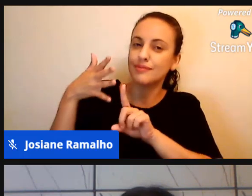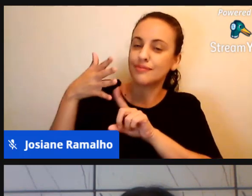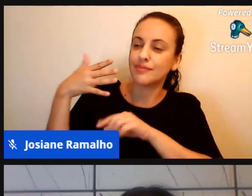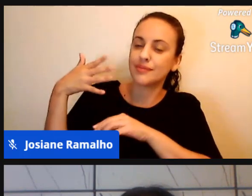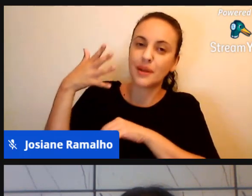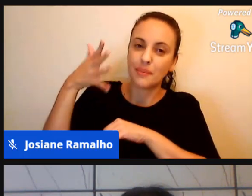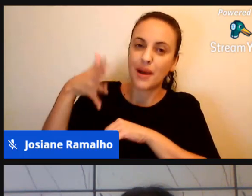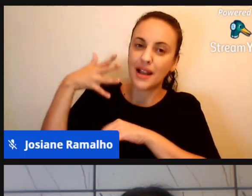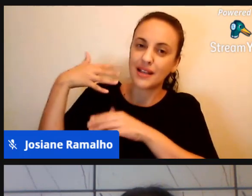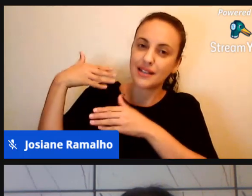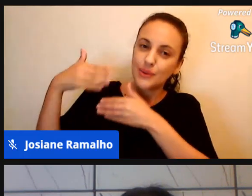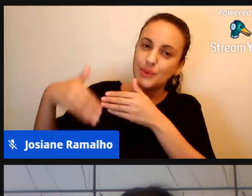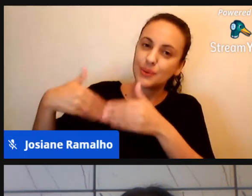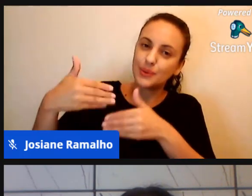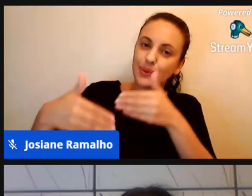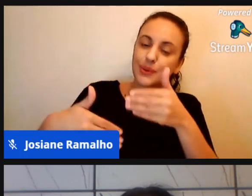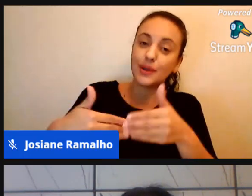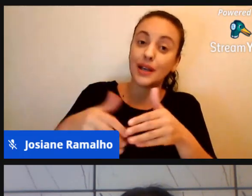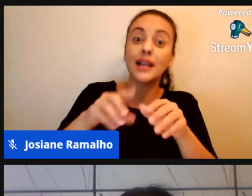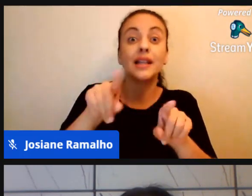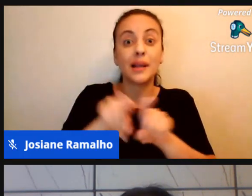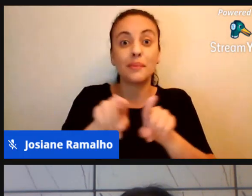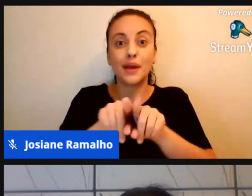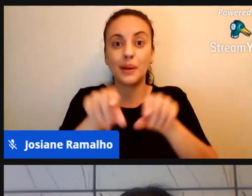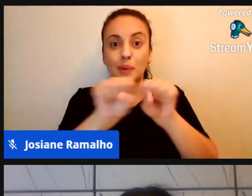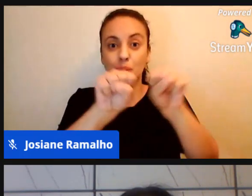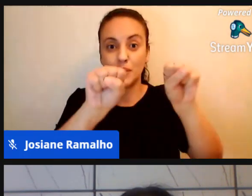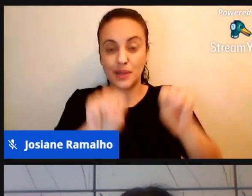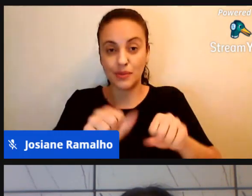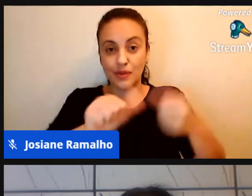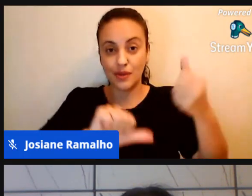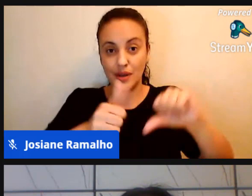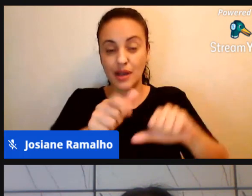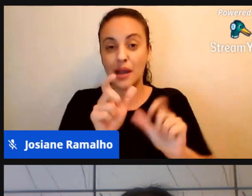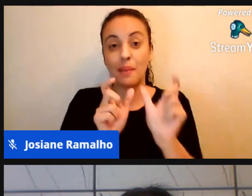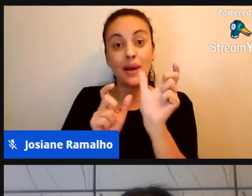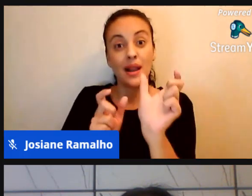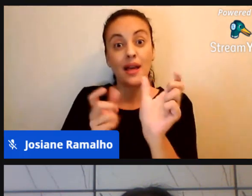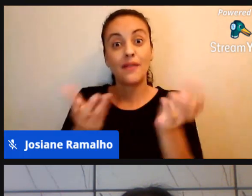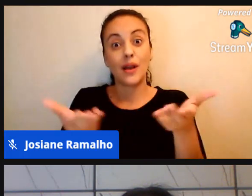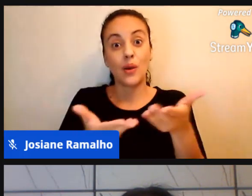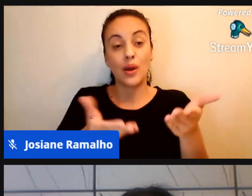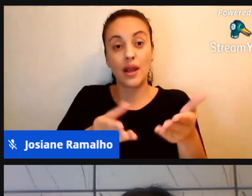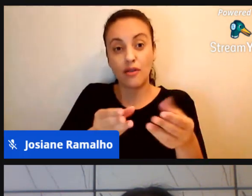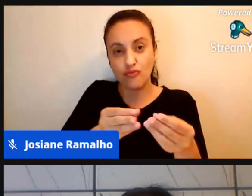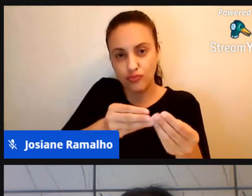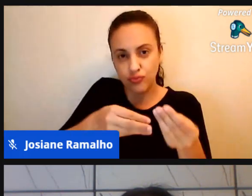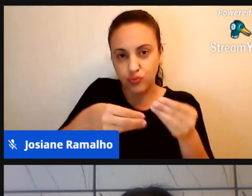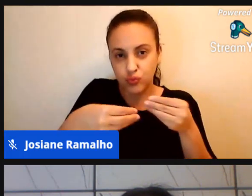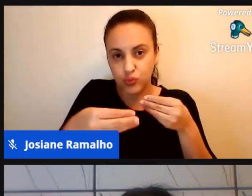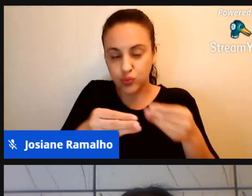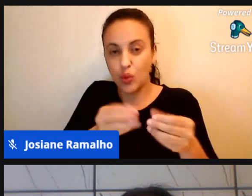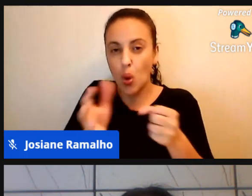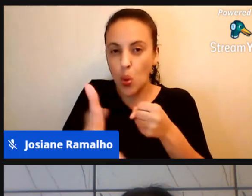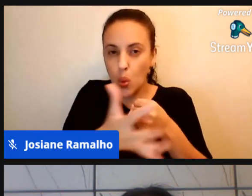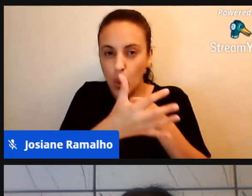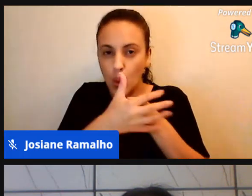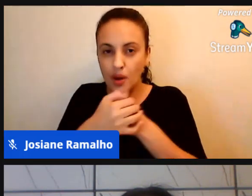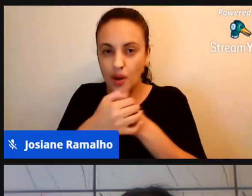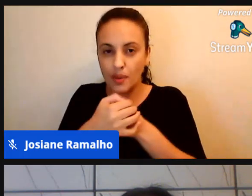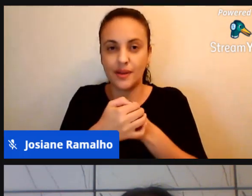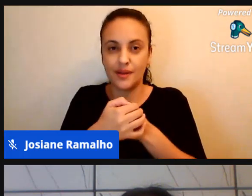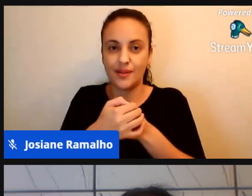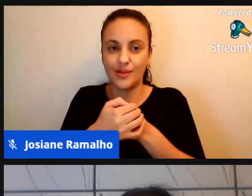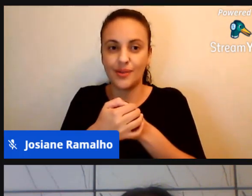sistema de avaliação, a palavra agora é flexibilidade, acolhimento, e